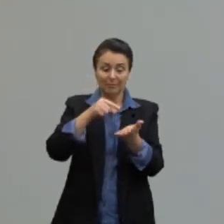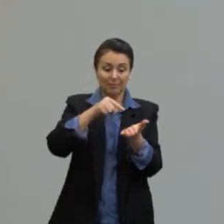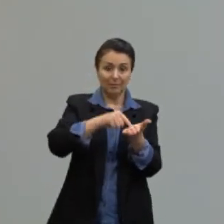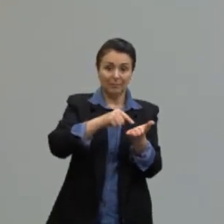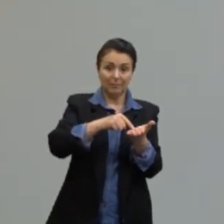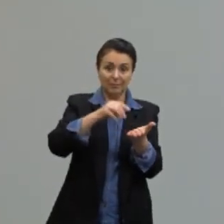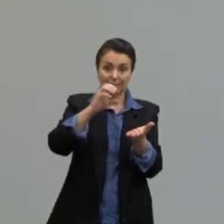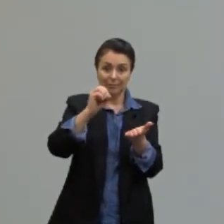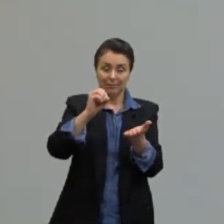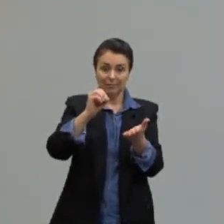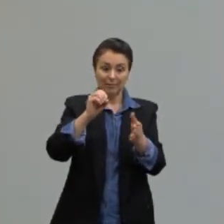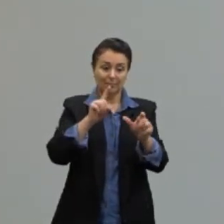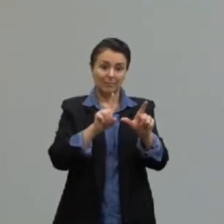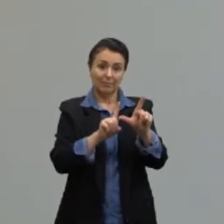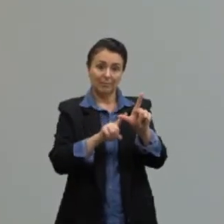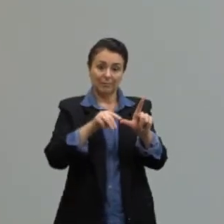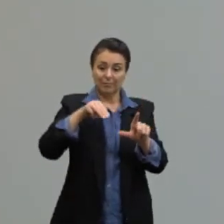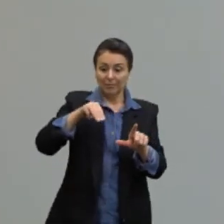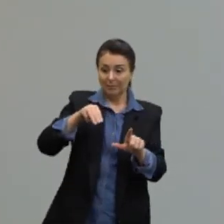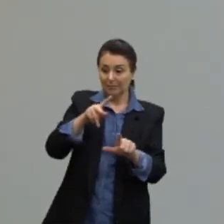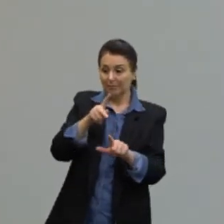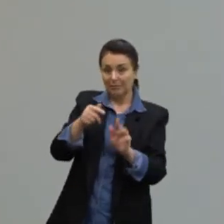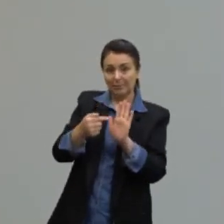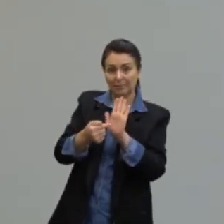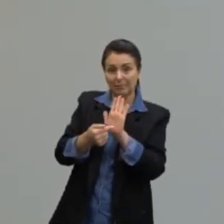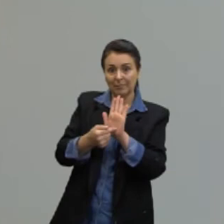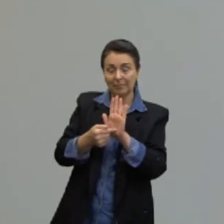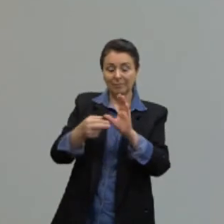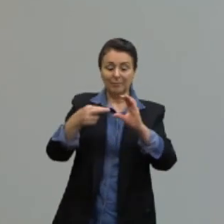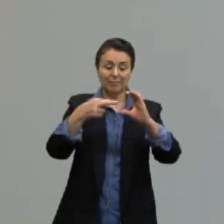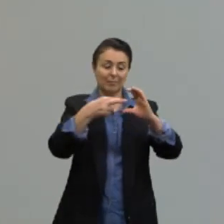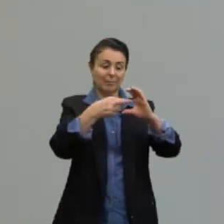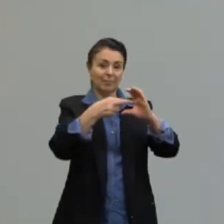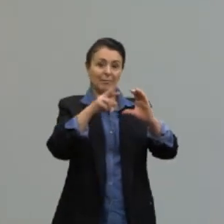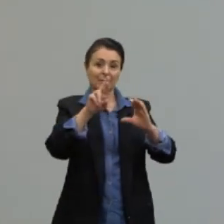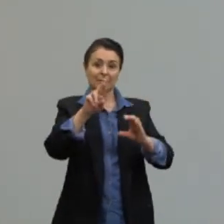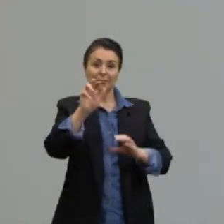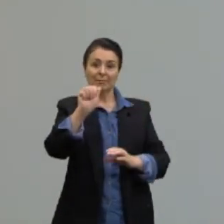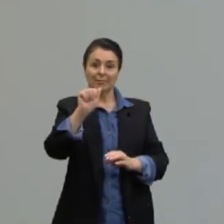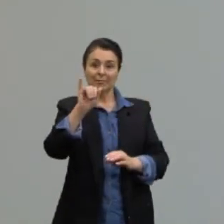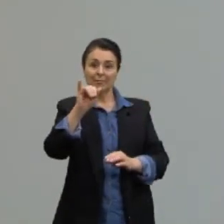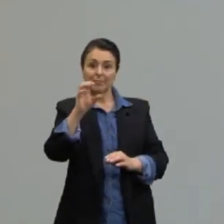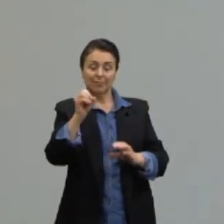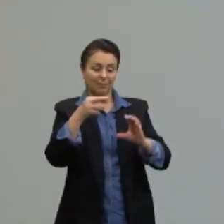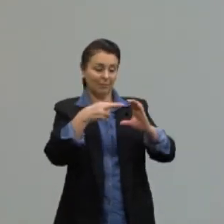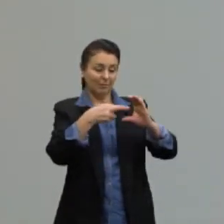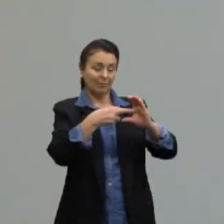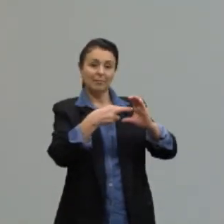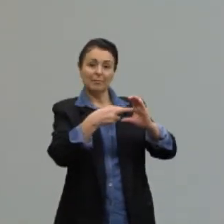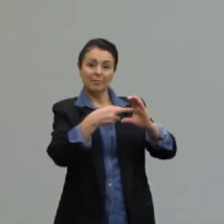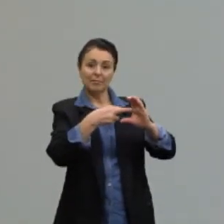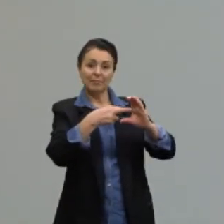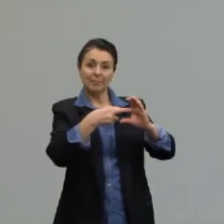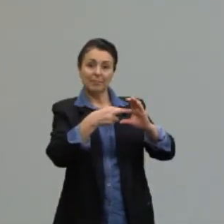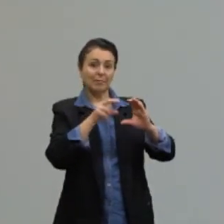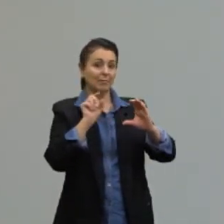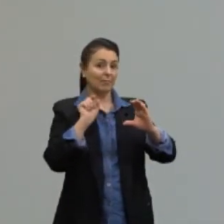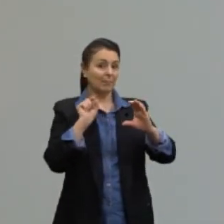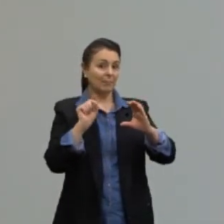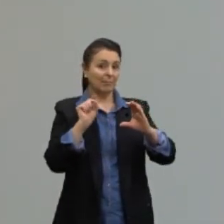esta letra M que eu estou indicando aqui é o raio, certo? E esse raio aí, então, é